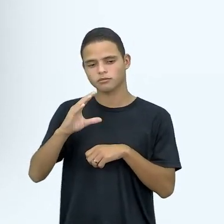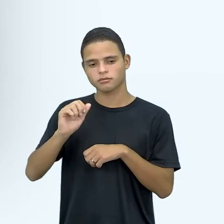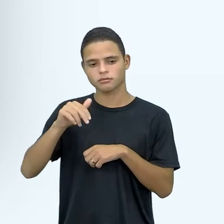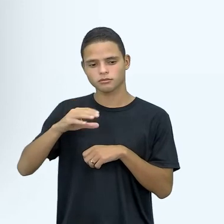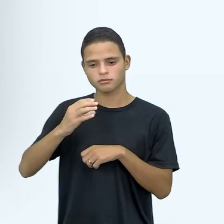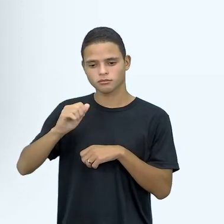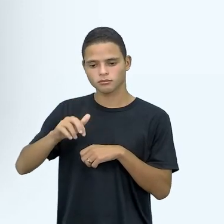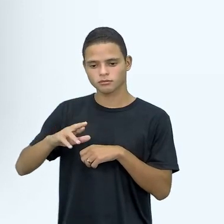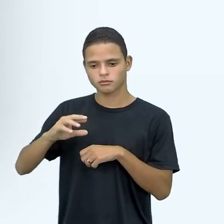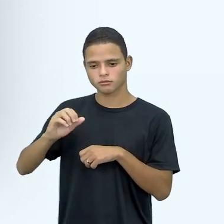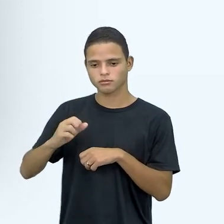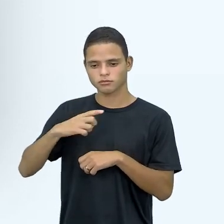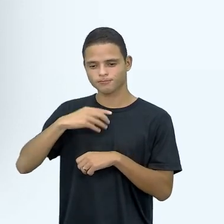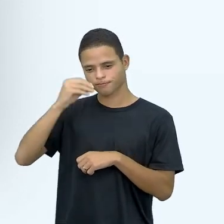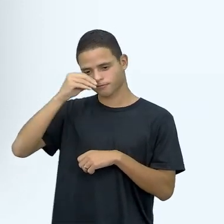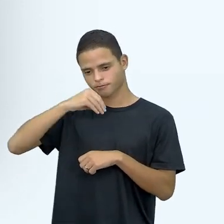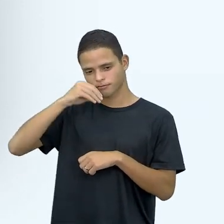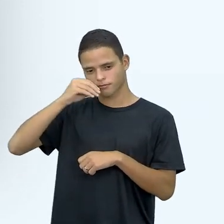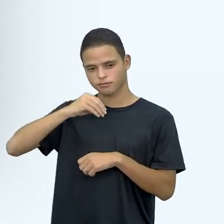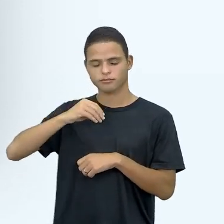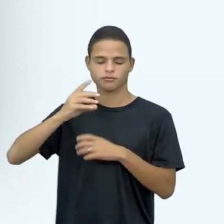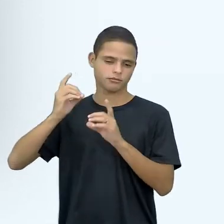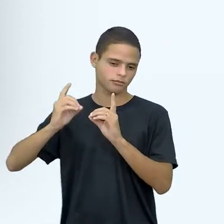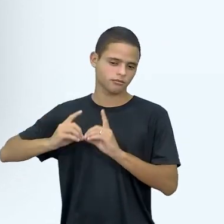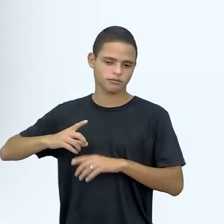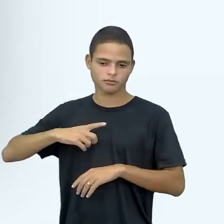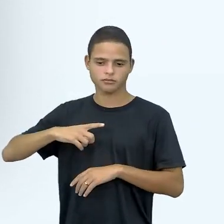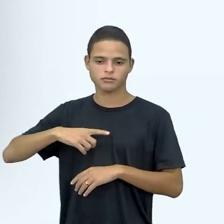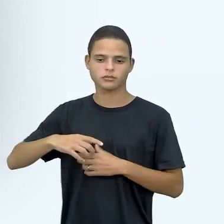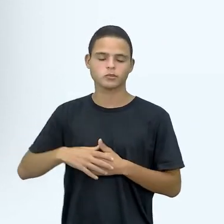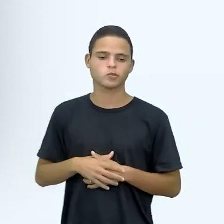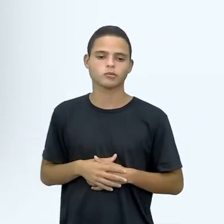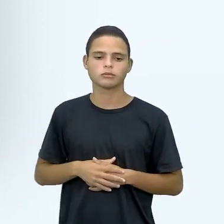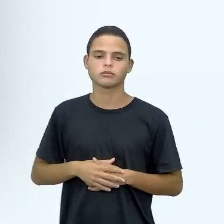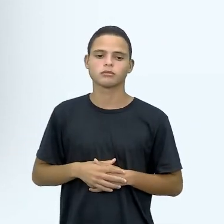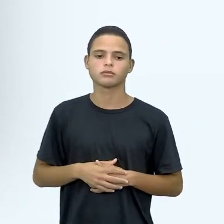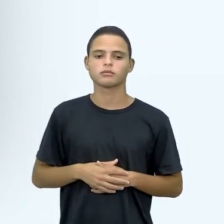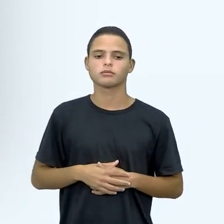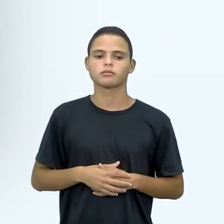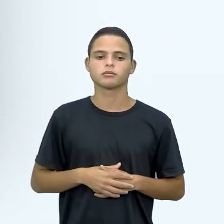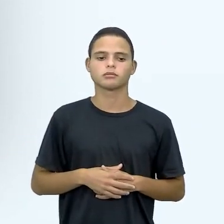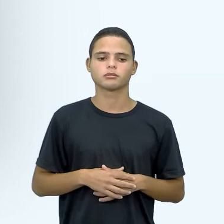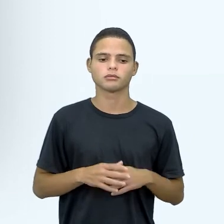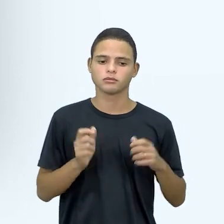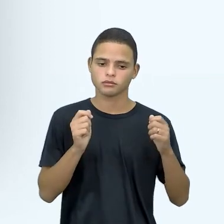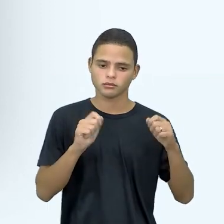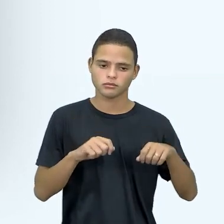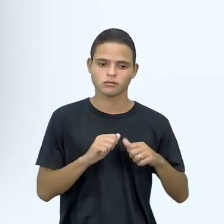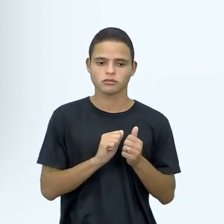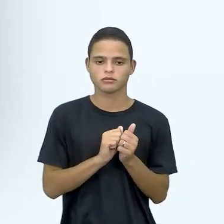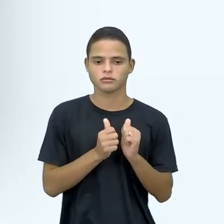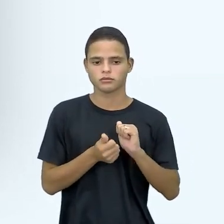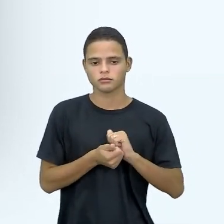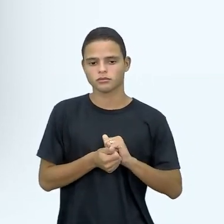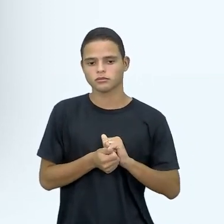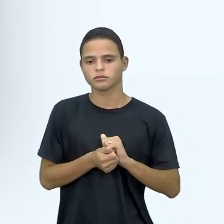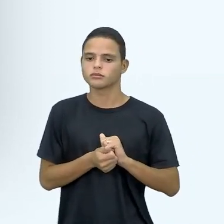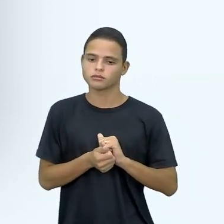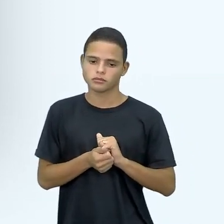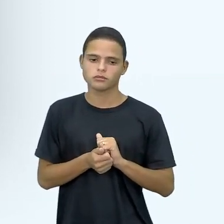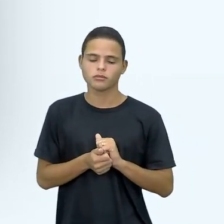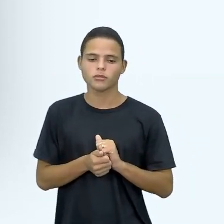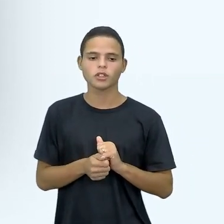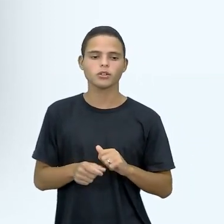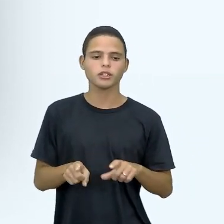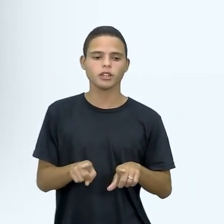o sistema imunológico já deficiente, existe uma alternativa, como eu tinha falado, né, nesse caso que eu faço, né, como